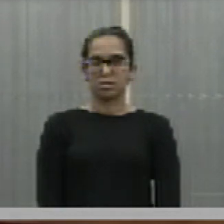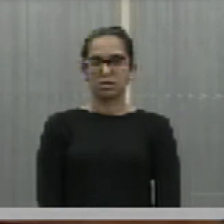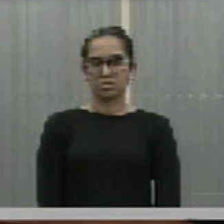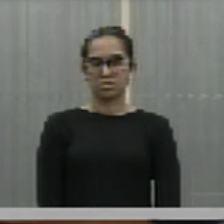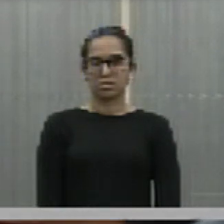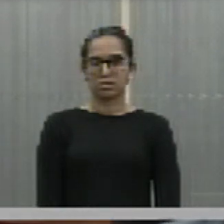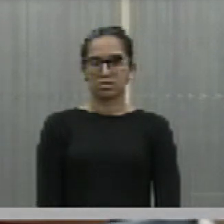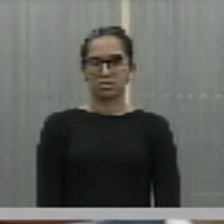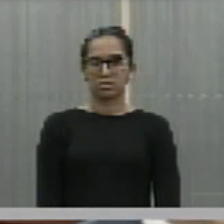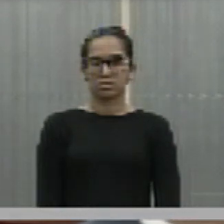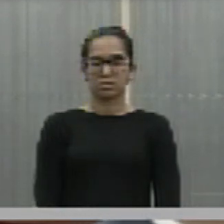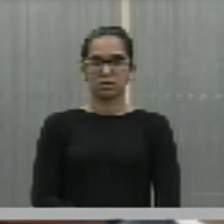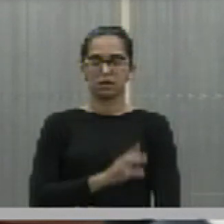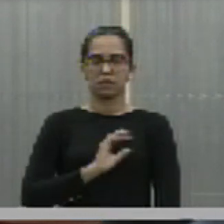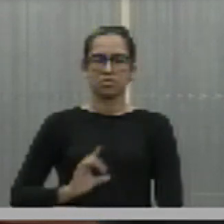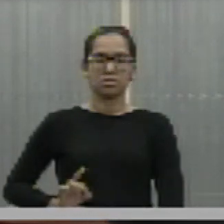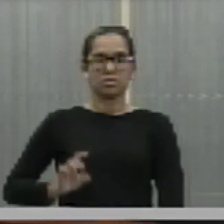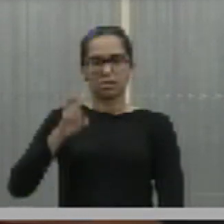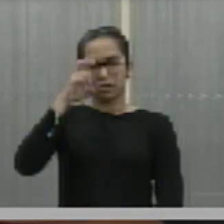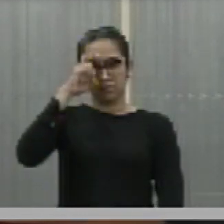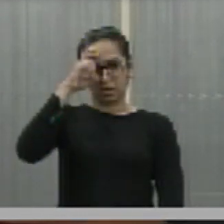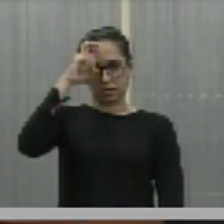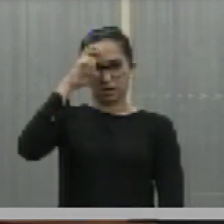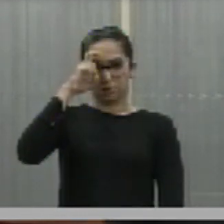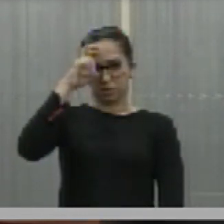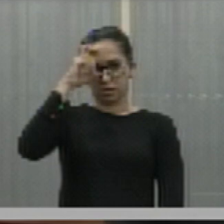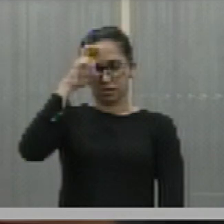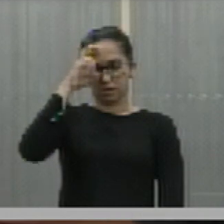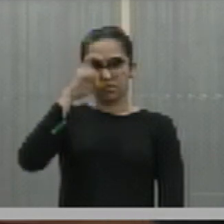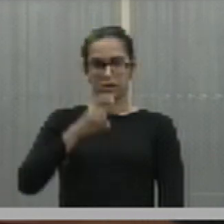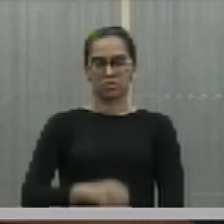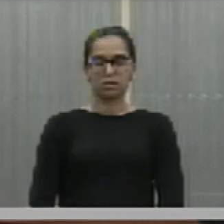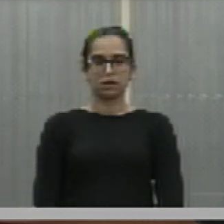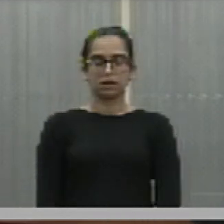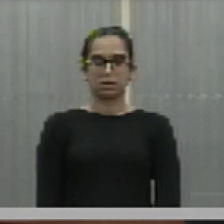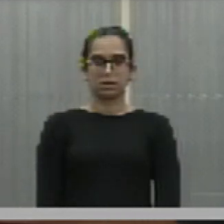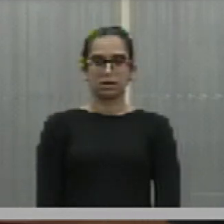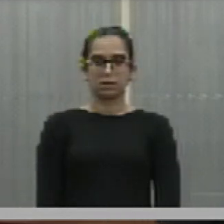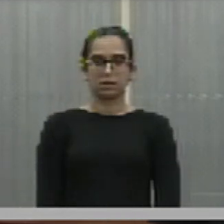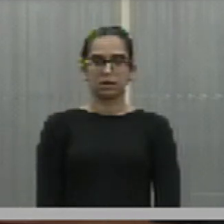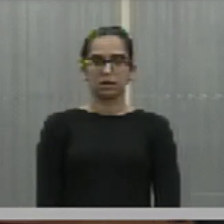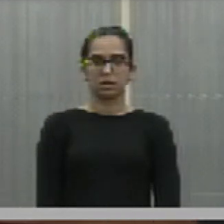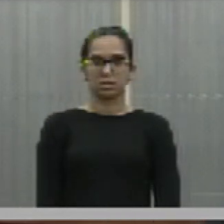Deputado Giorgiano Neto. 17. Ausente.